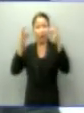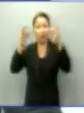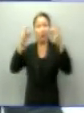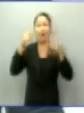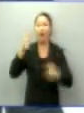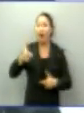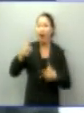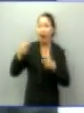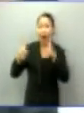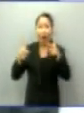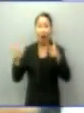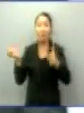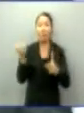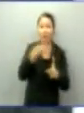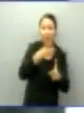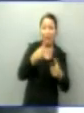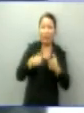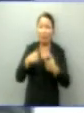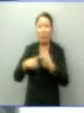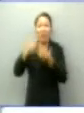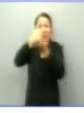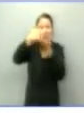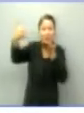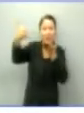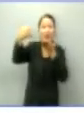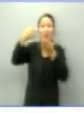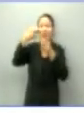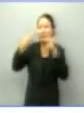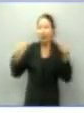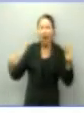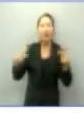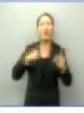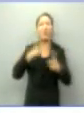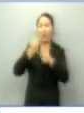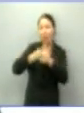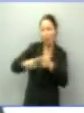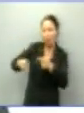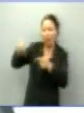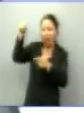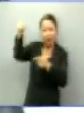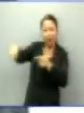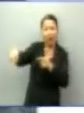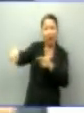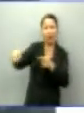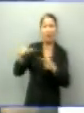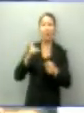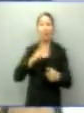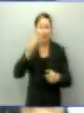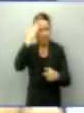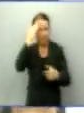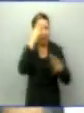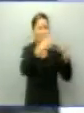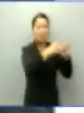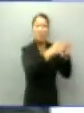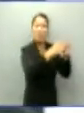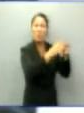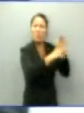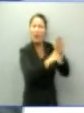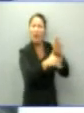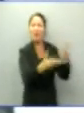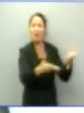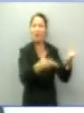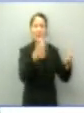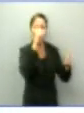prevenir a entrada da droga, a saída de veículos no interior, enfrentar o novo cangaço a partir também da inteligência